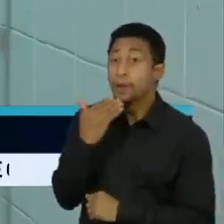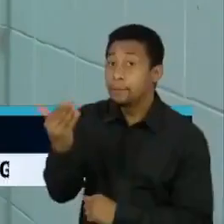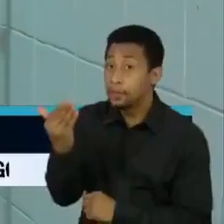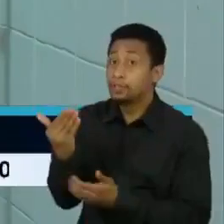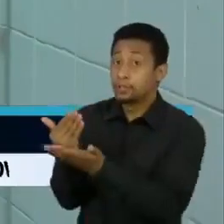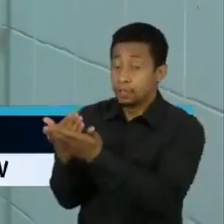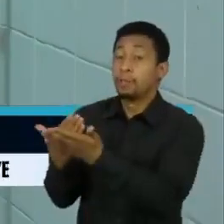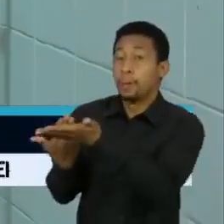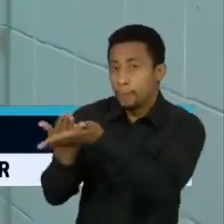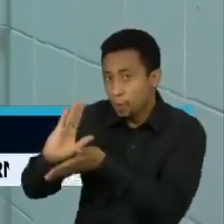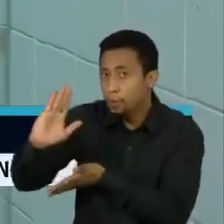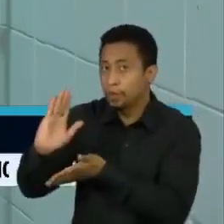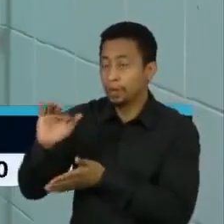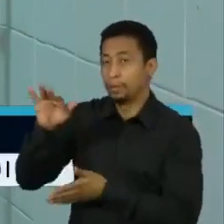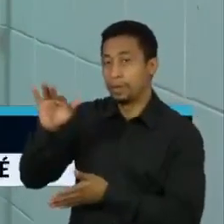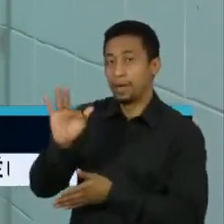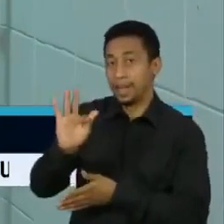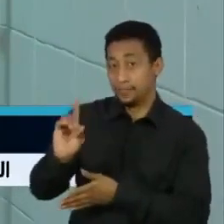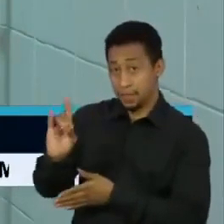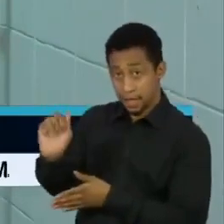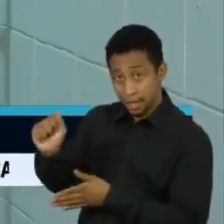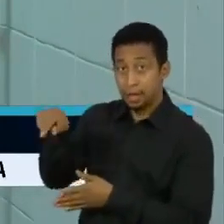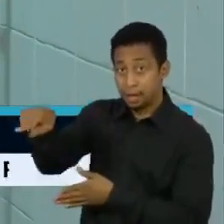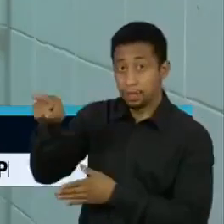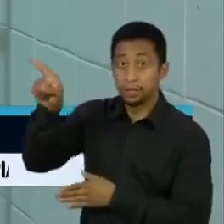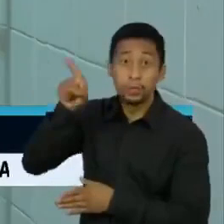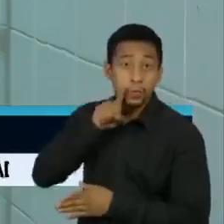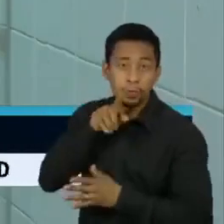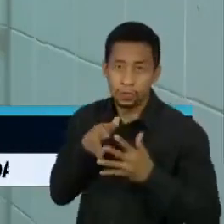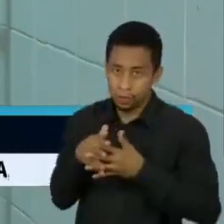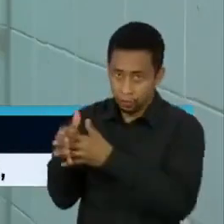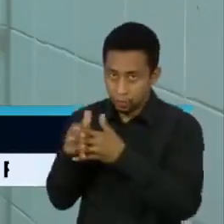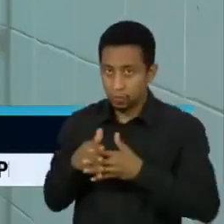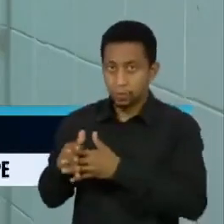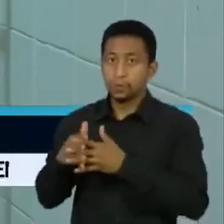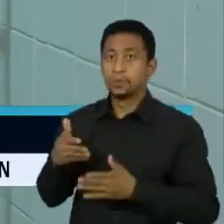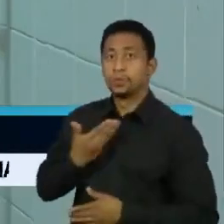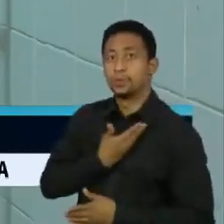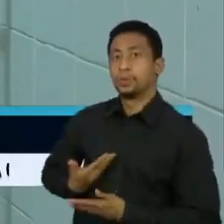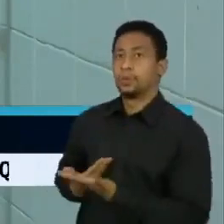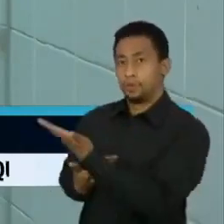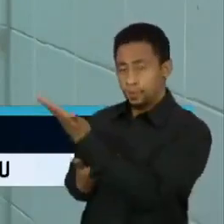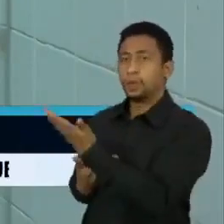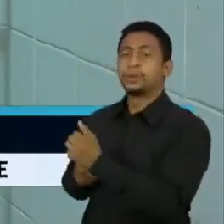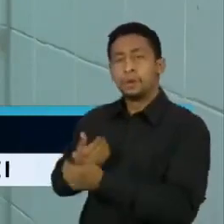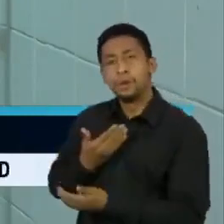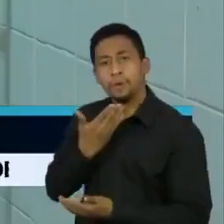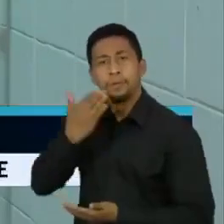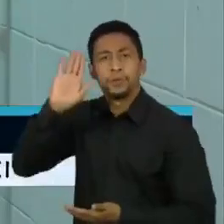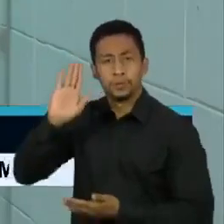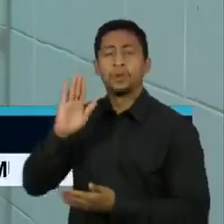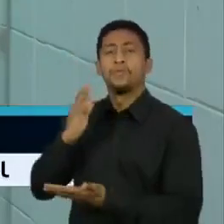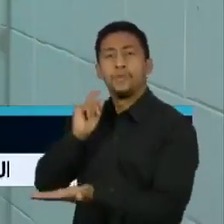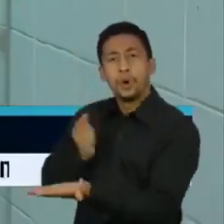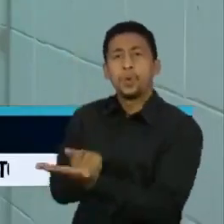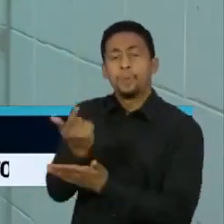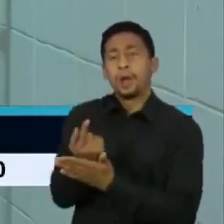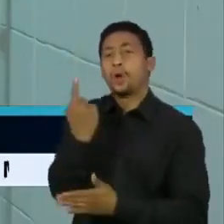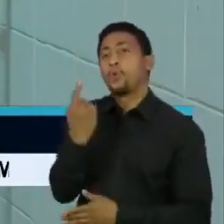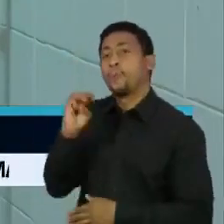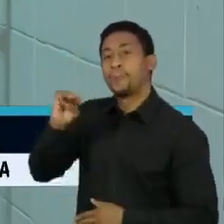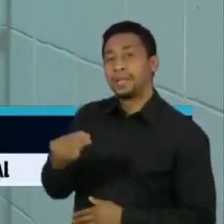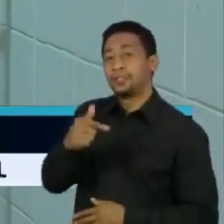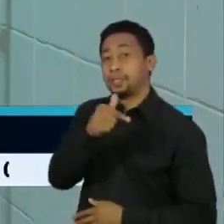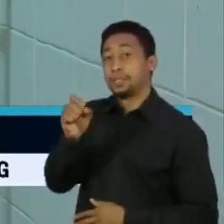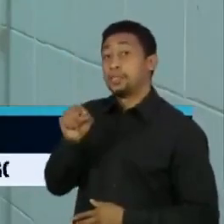agência reguladora americana. O governo dos Estados Unidos se comprometeu a comprar 1 milhão e 700 mil doses do remédio,